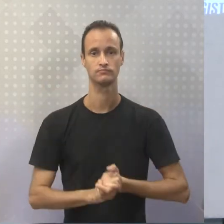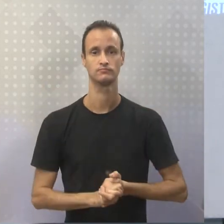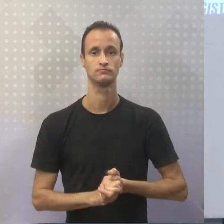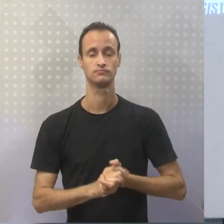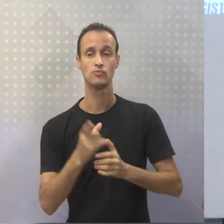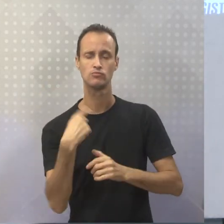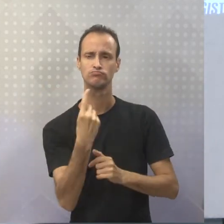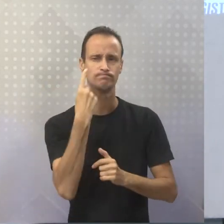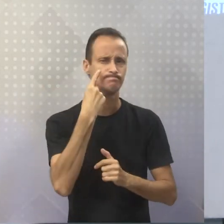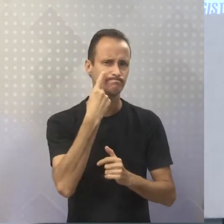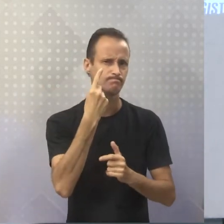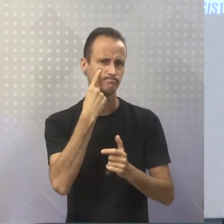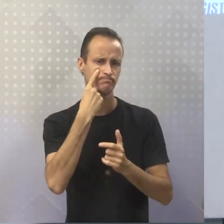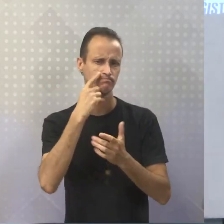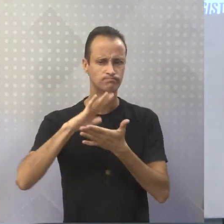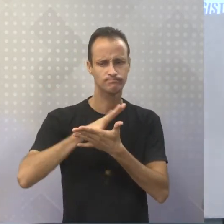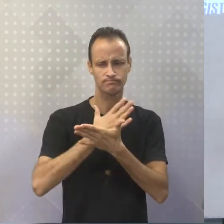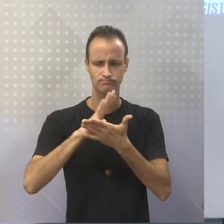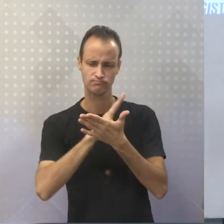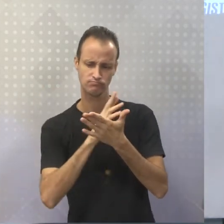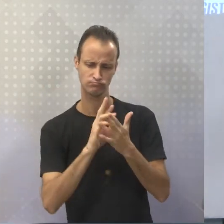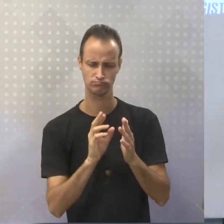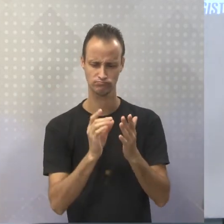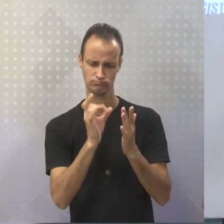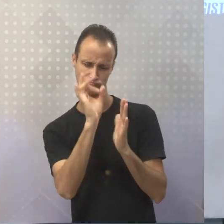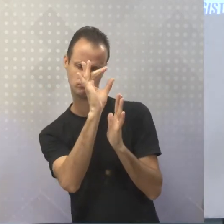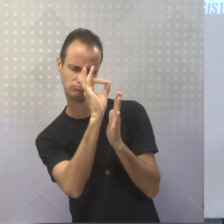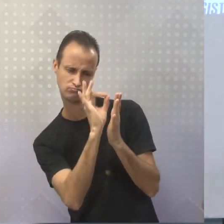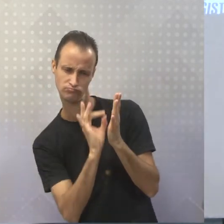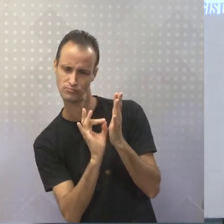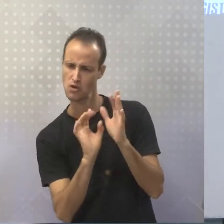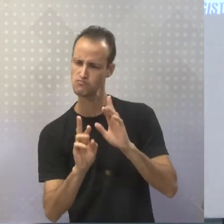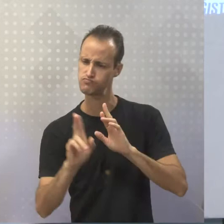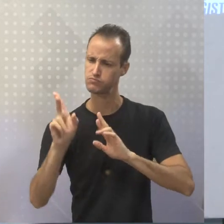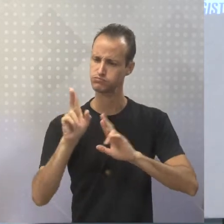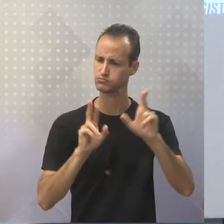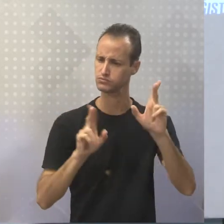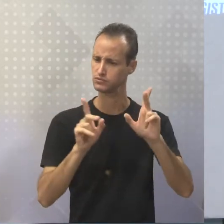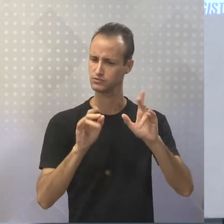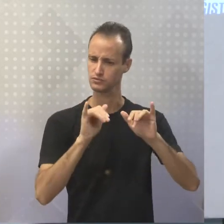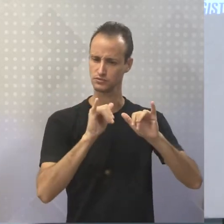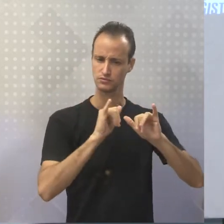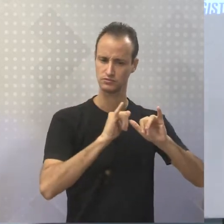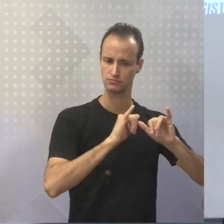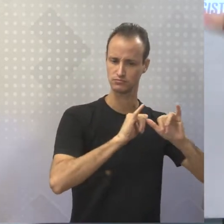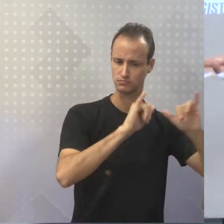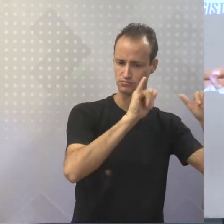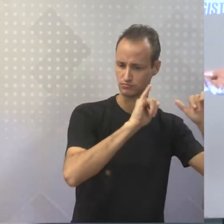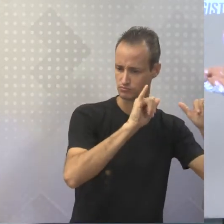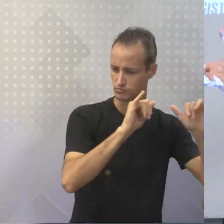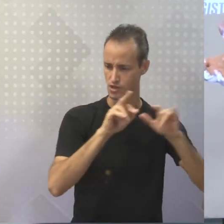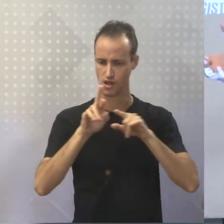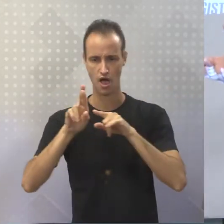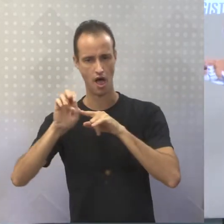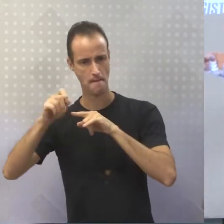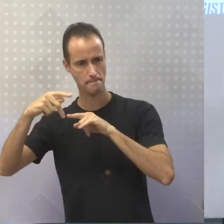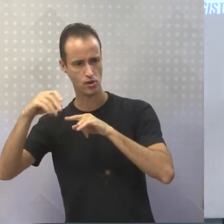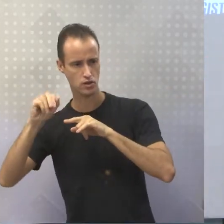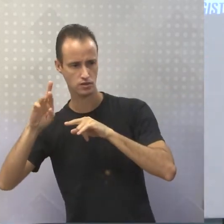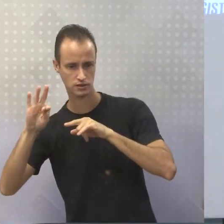A gente vai ver algumas diferenças entre a reportagem e a notícia.